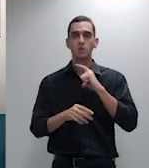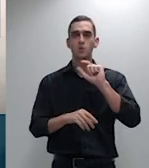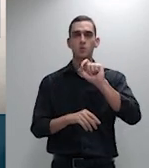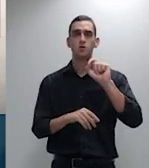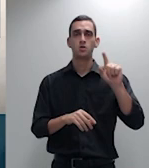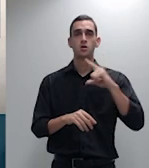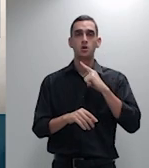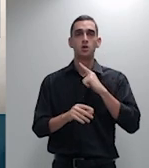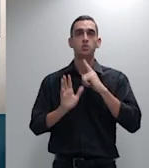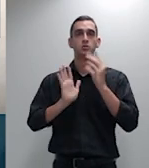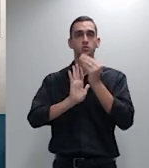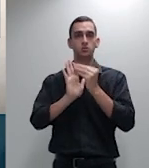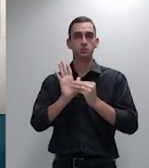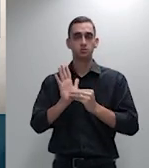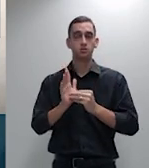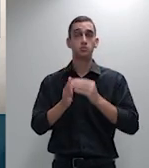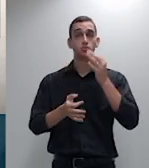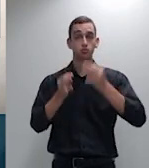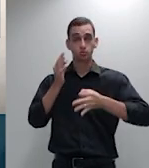dispositivo que transcrevi